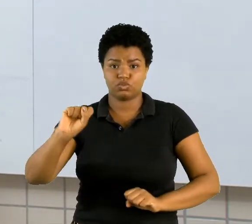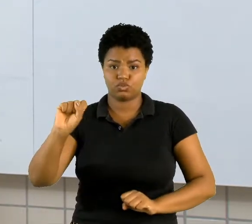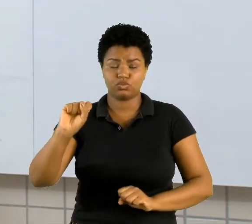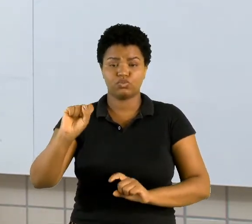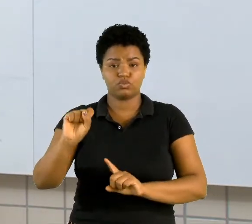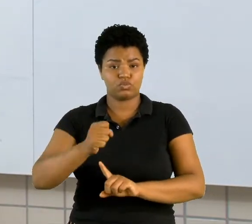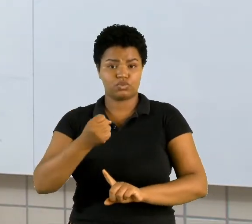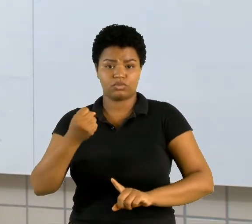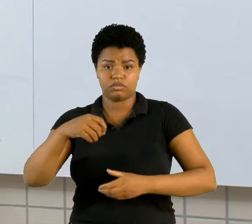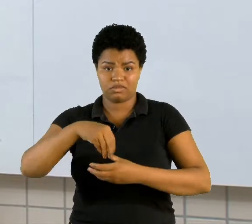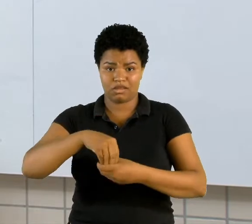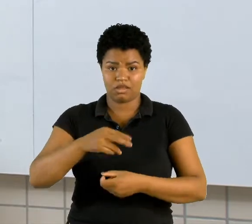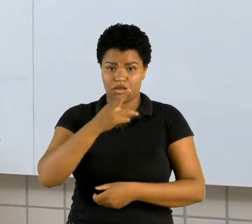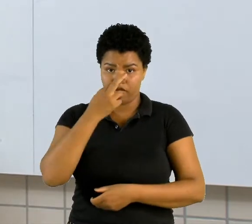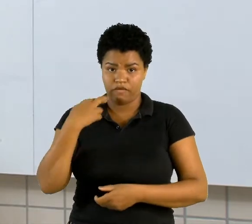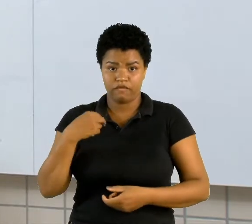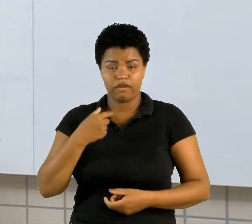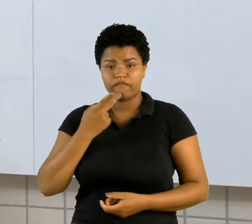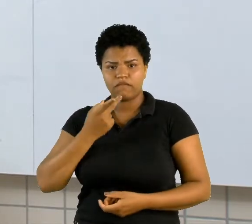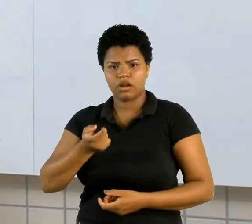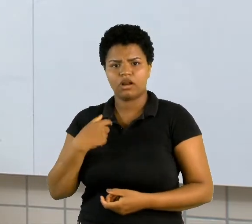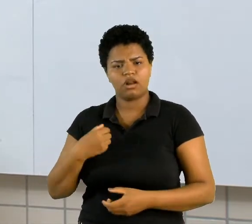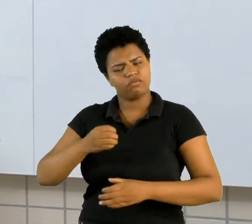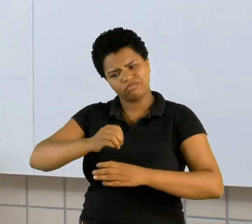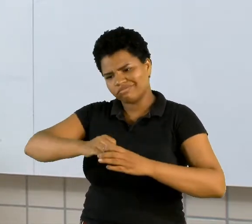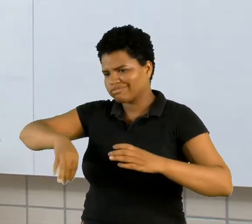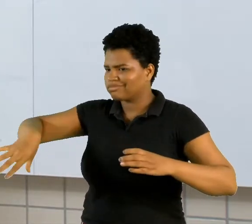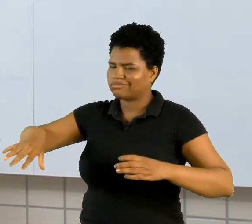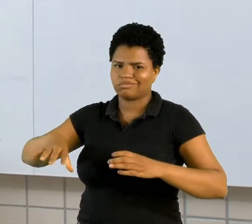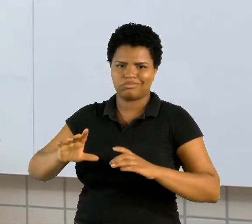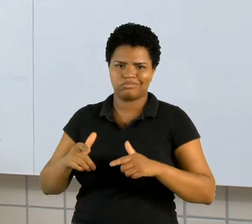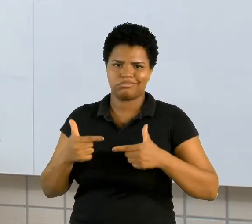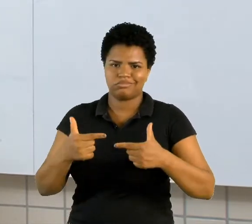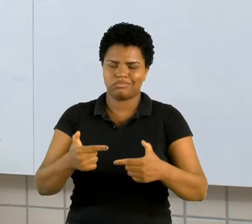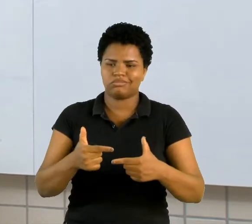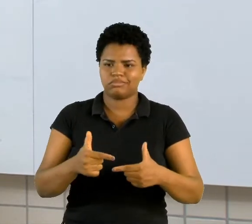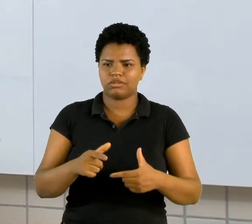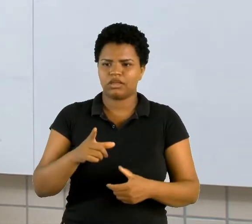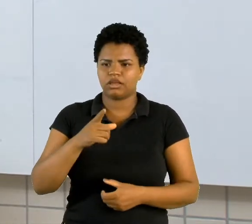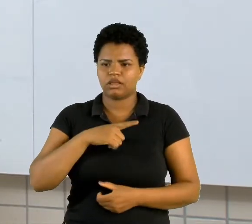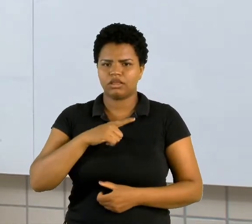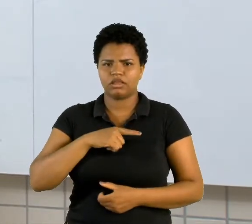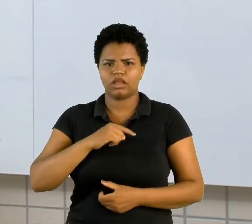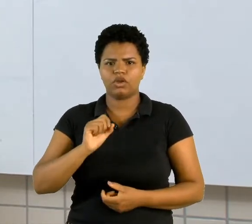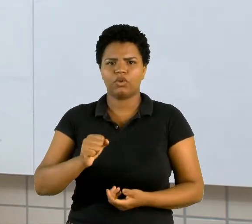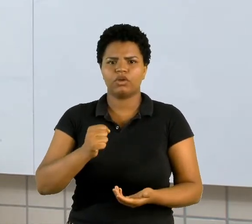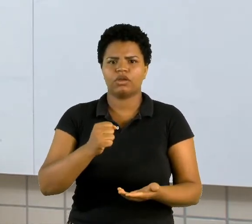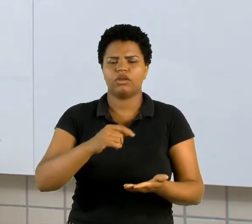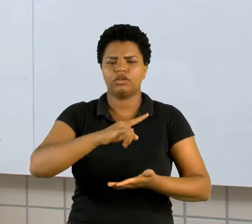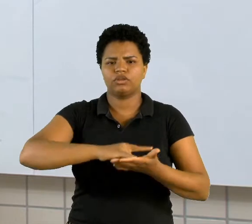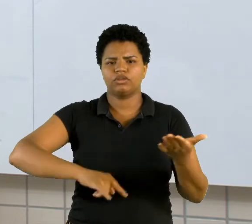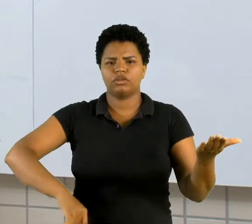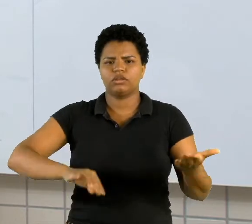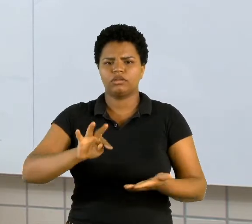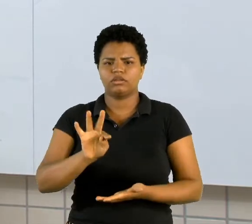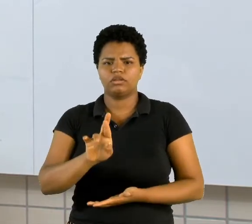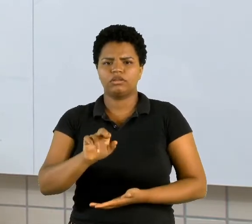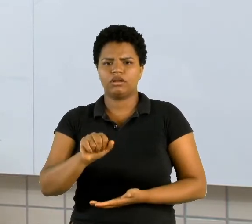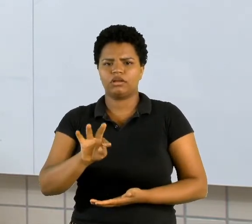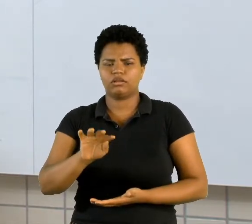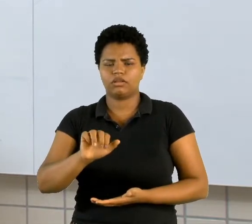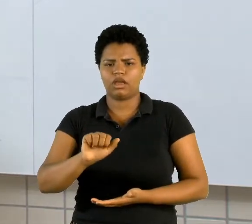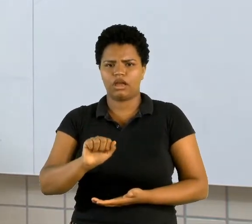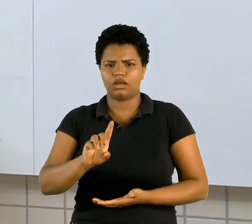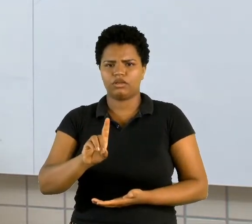da guerra. E tem até um nomezinho interessante, estranho, diferente, chamado Tratado de Brezh-Litovsk, que foi um